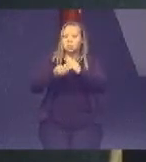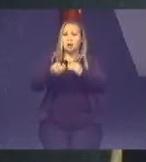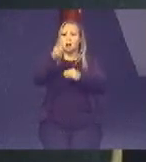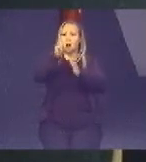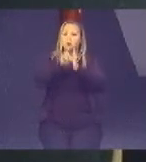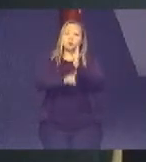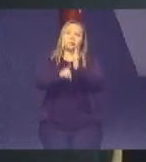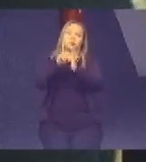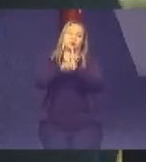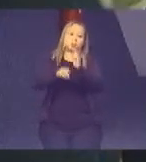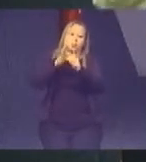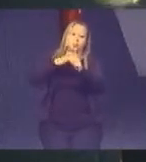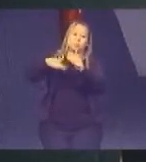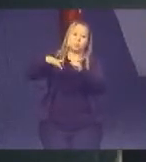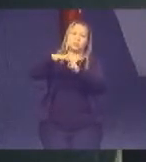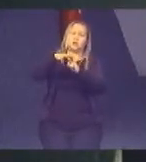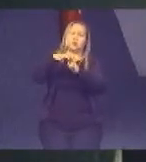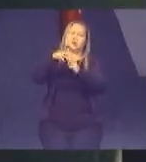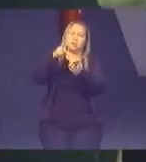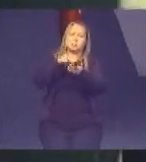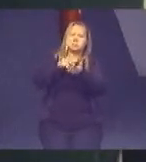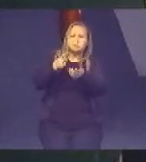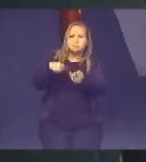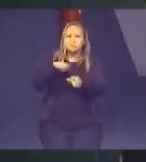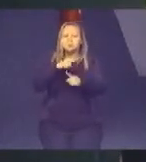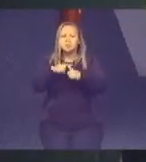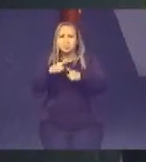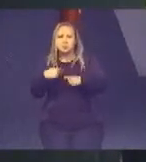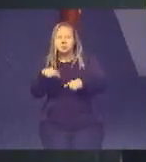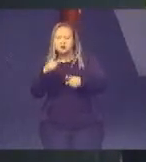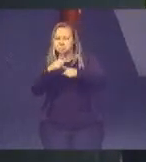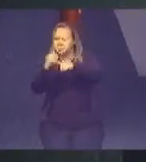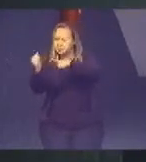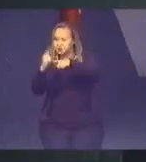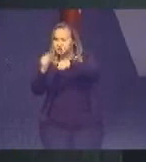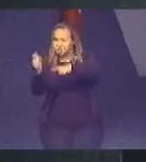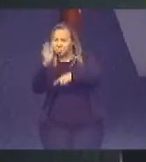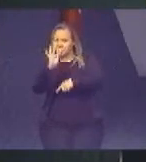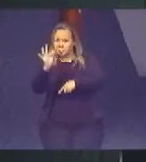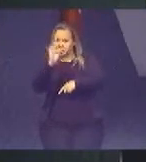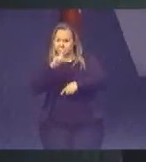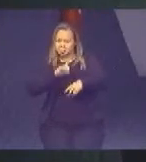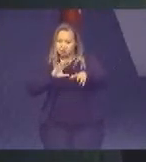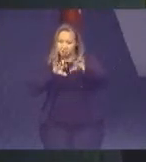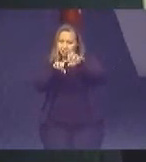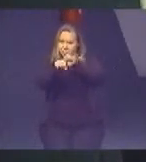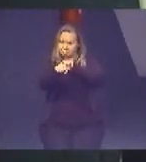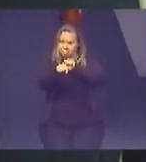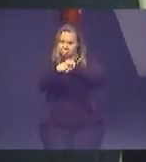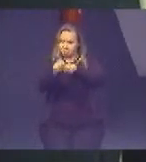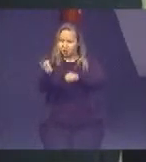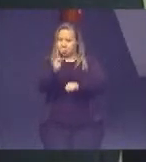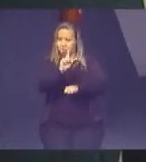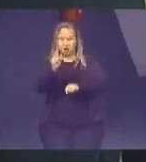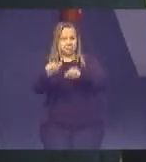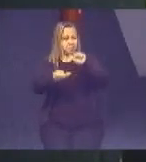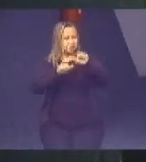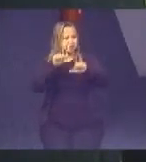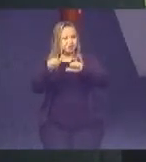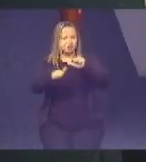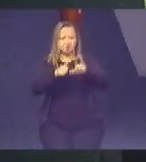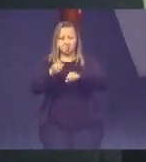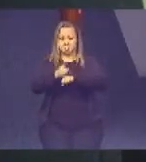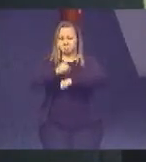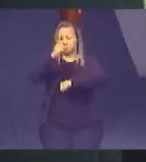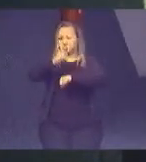social. Porque o fato de nós sairmos de uma faculdade, termos um canudo na mão, não nos torna doutor